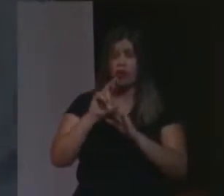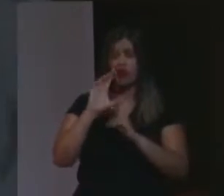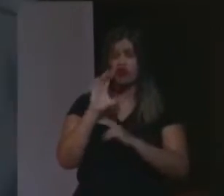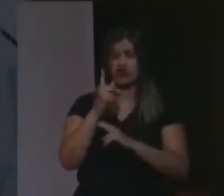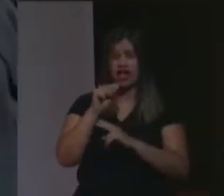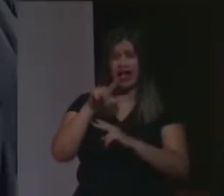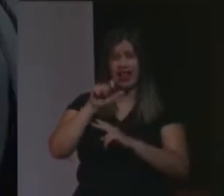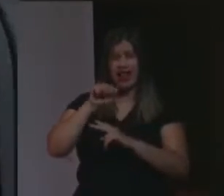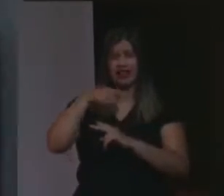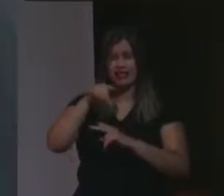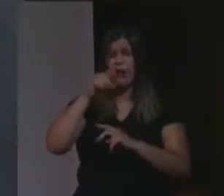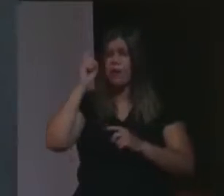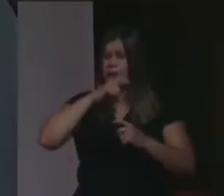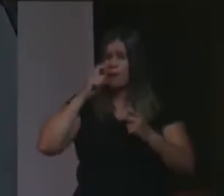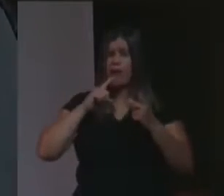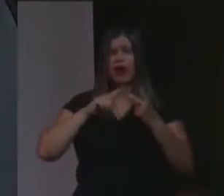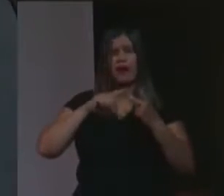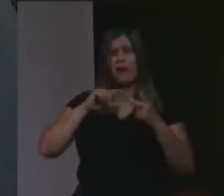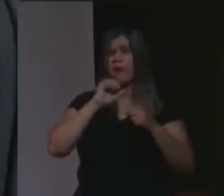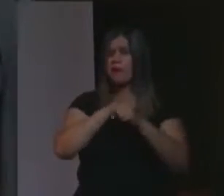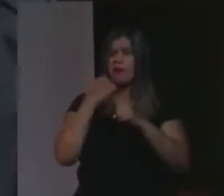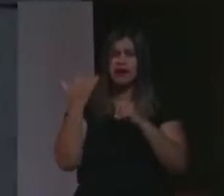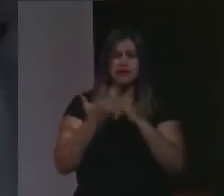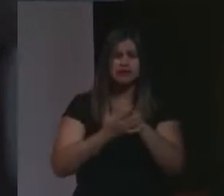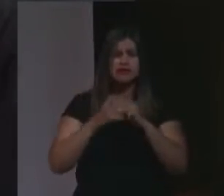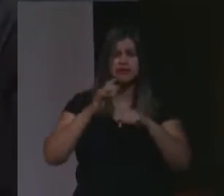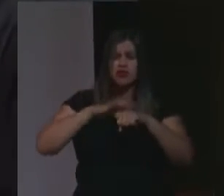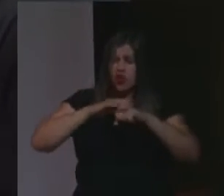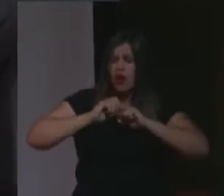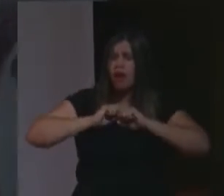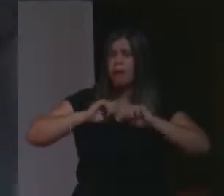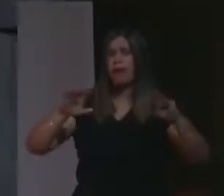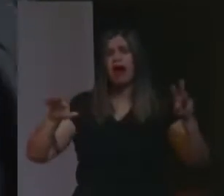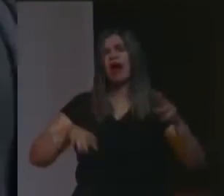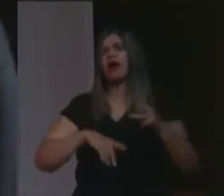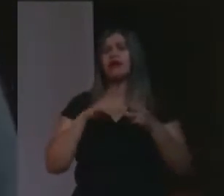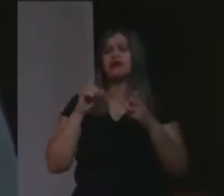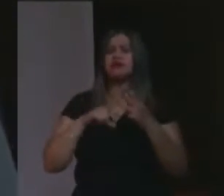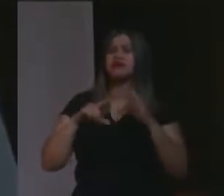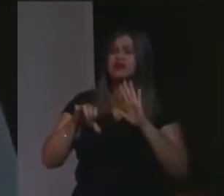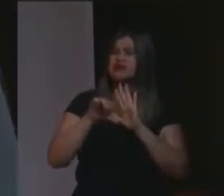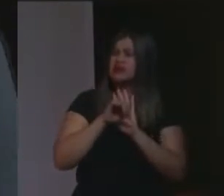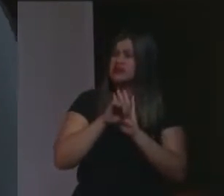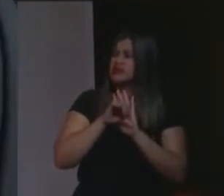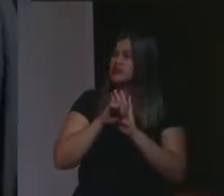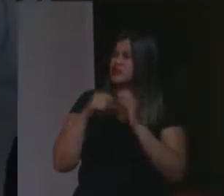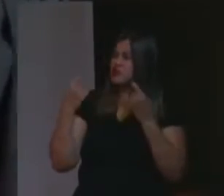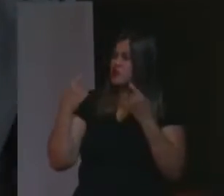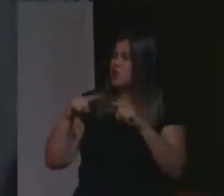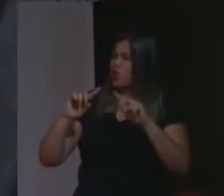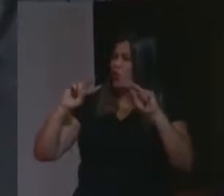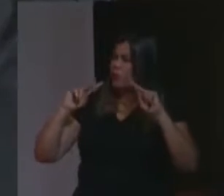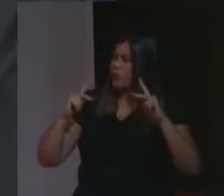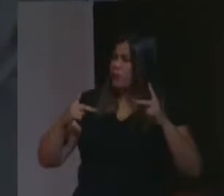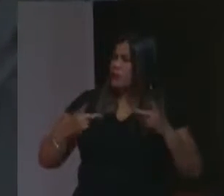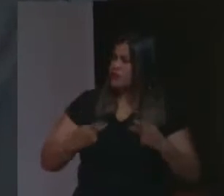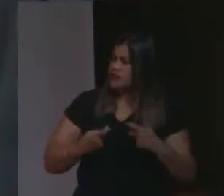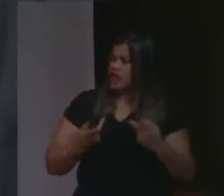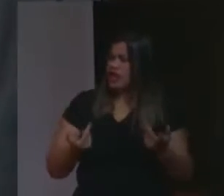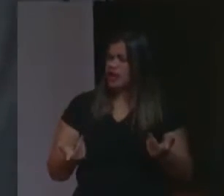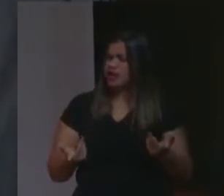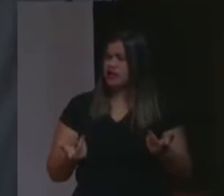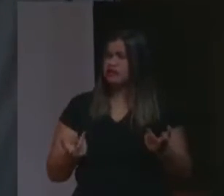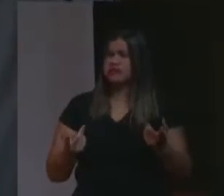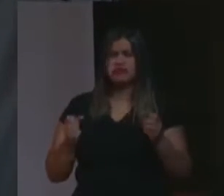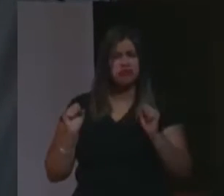pelo crime de pandemia, pelo crime de... crime contra a humanidade, que